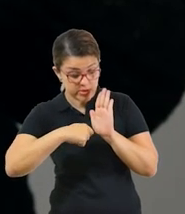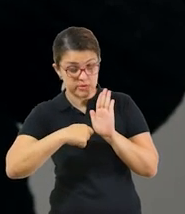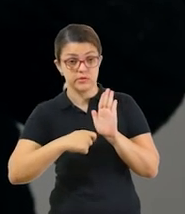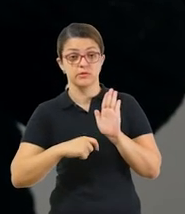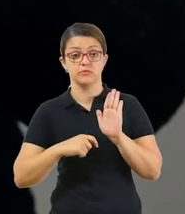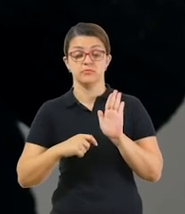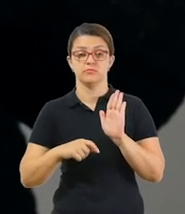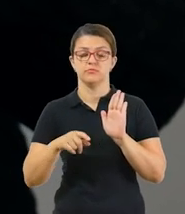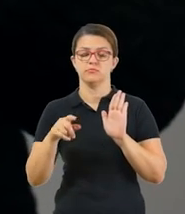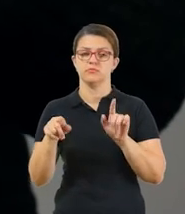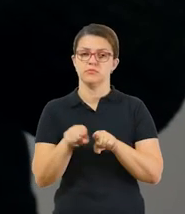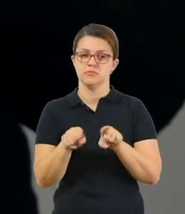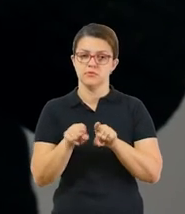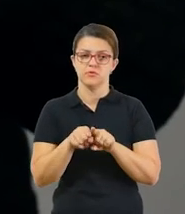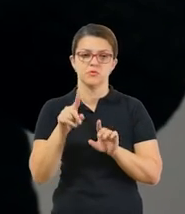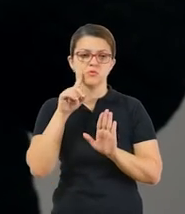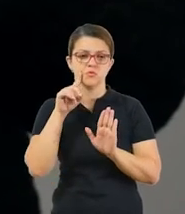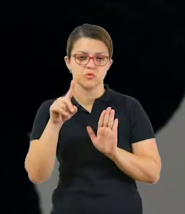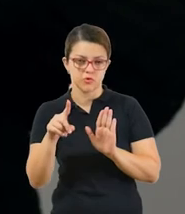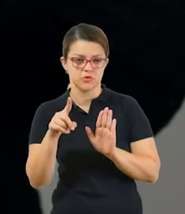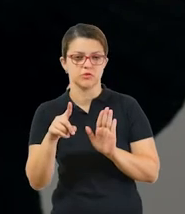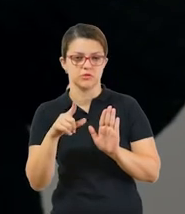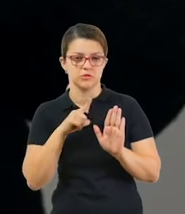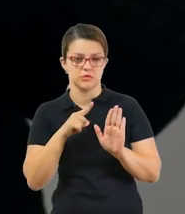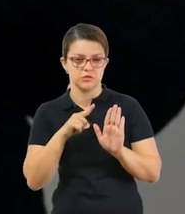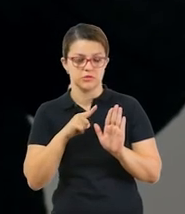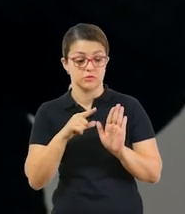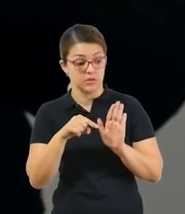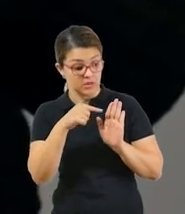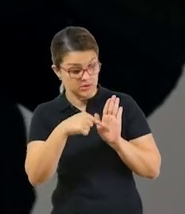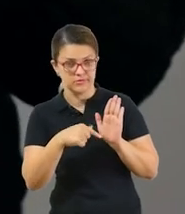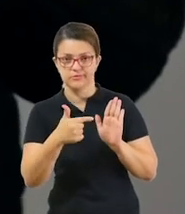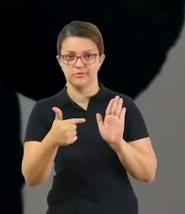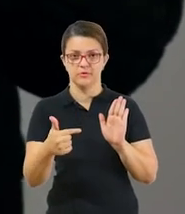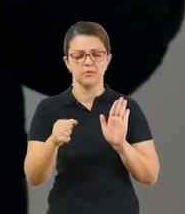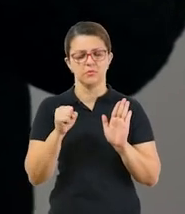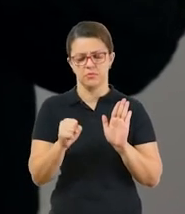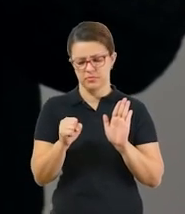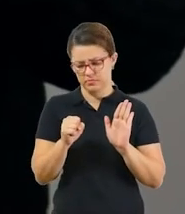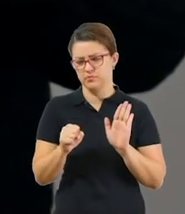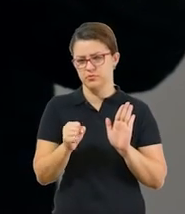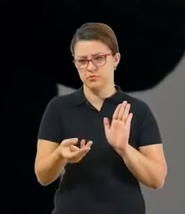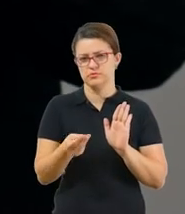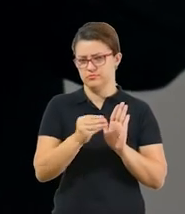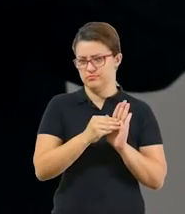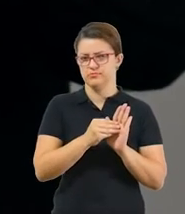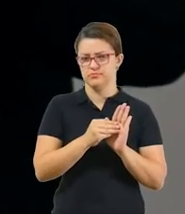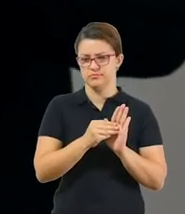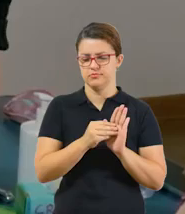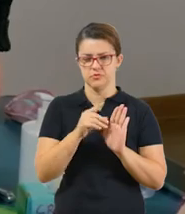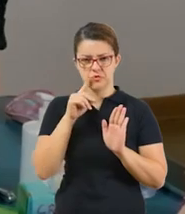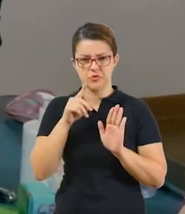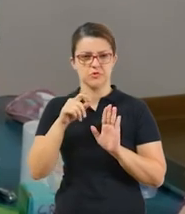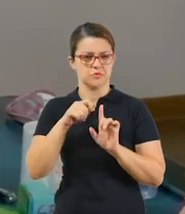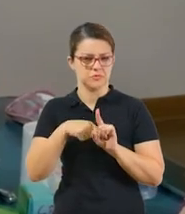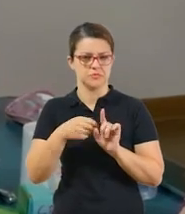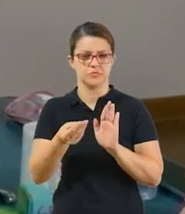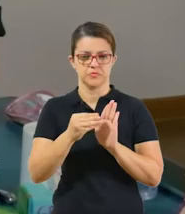Geralmente, o bilhete também tem a data. Esse daqui não tem, mas você pode colocar sempre a data no bilhete.